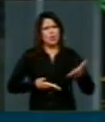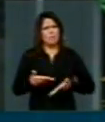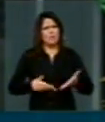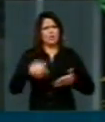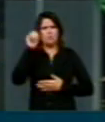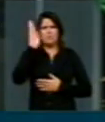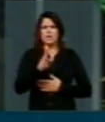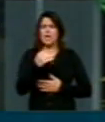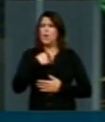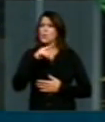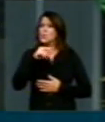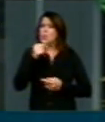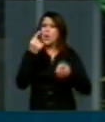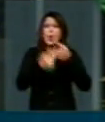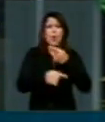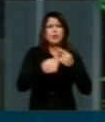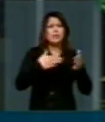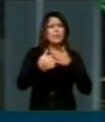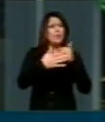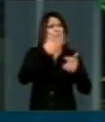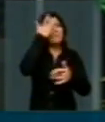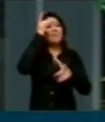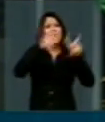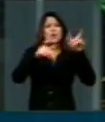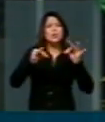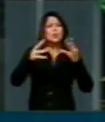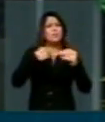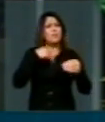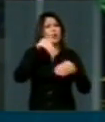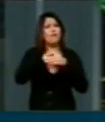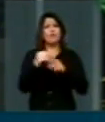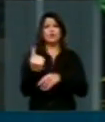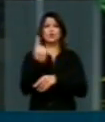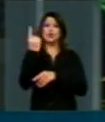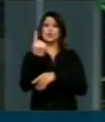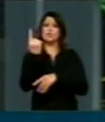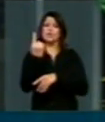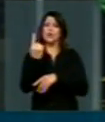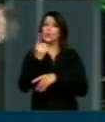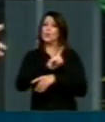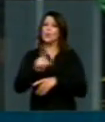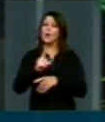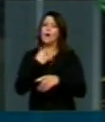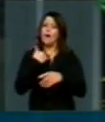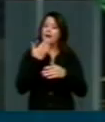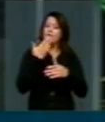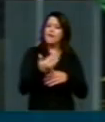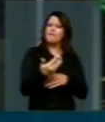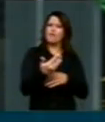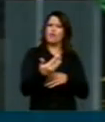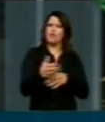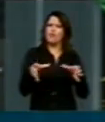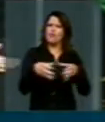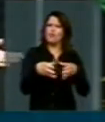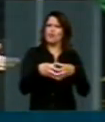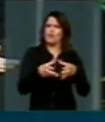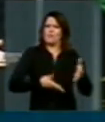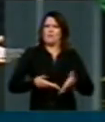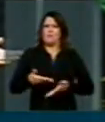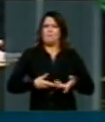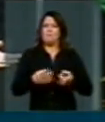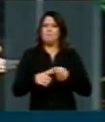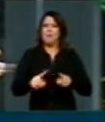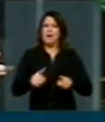jamais votaria contra quem quer que seja nessa casa. O meu voto isolado e solitário, não, foi a favor dessa classe. Mas a